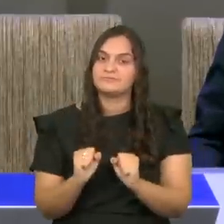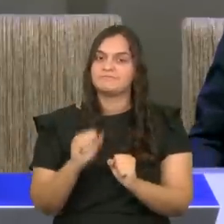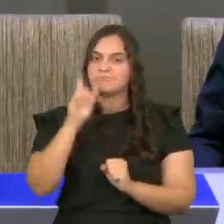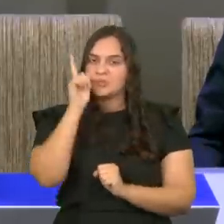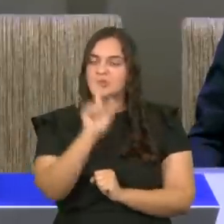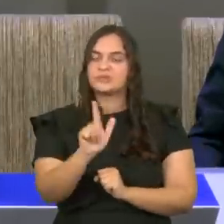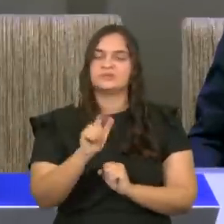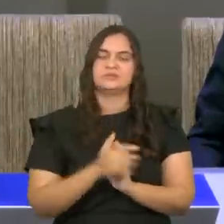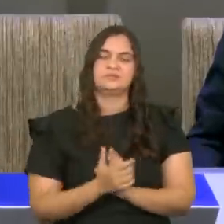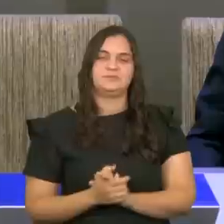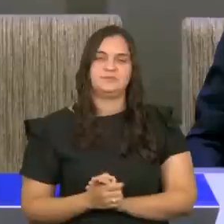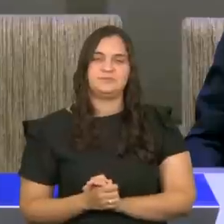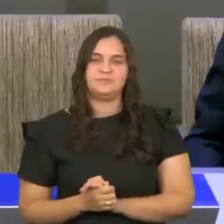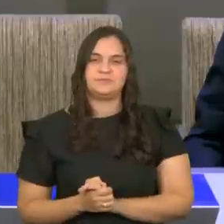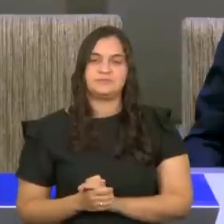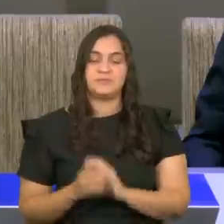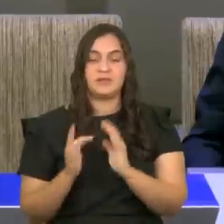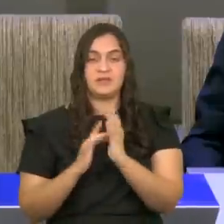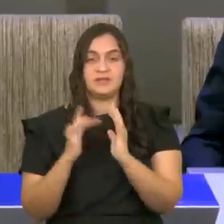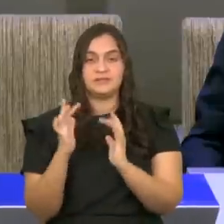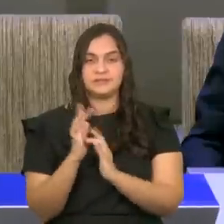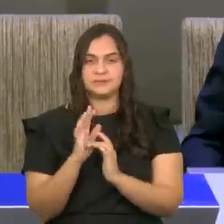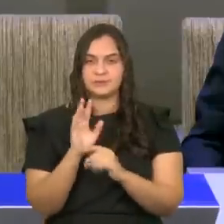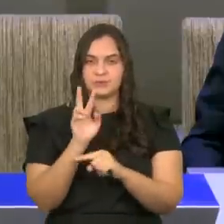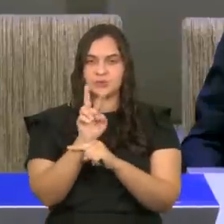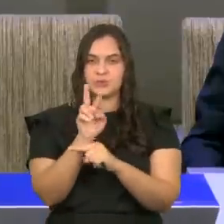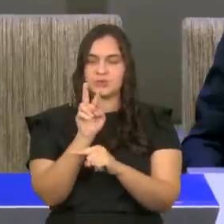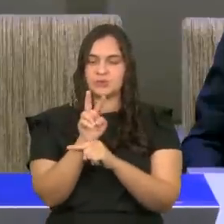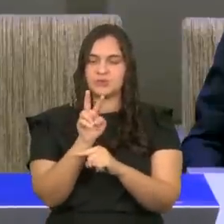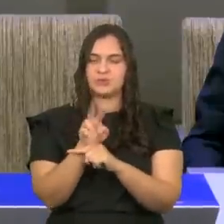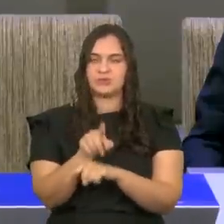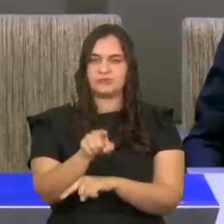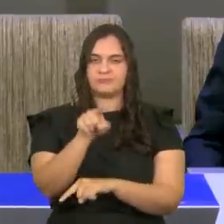Aleluia. Jesus cuina.